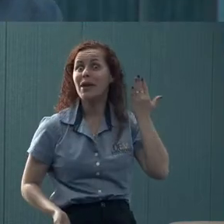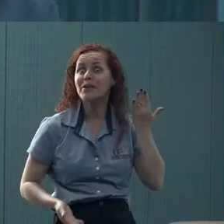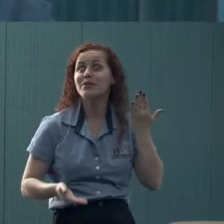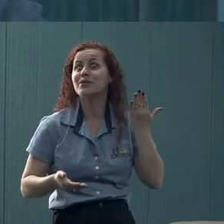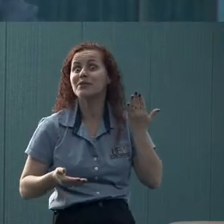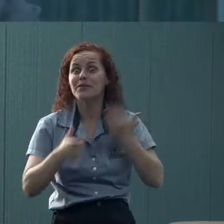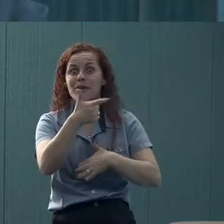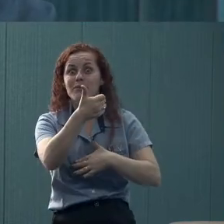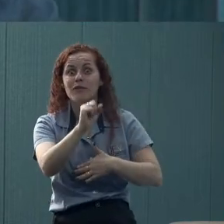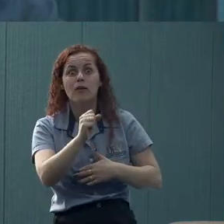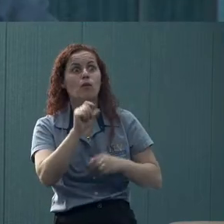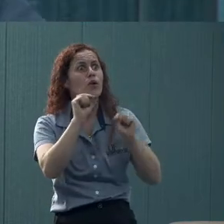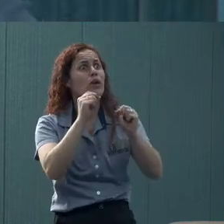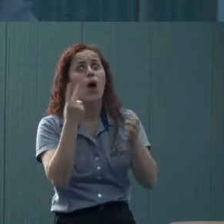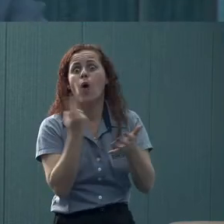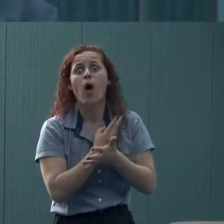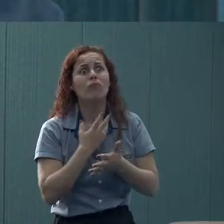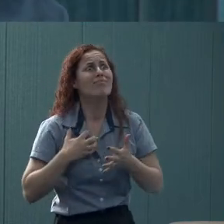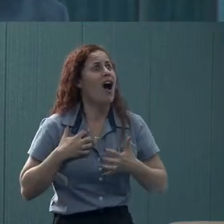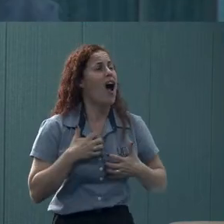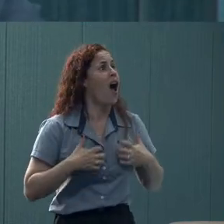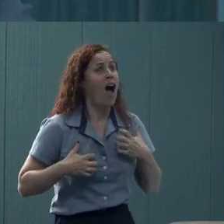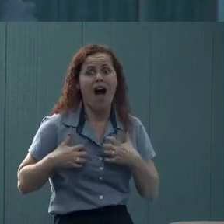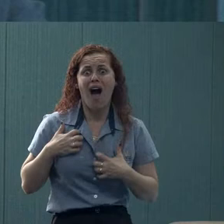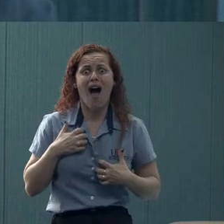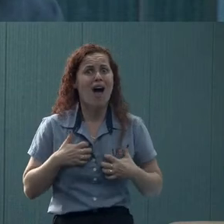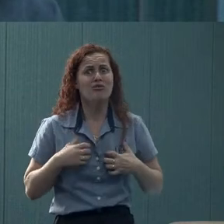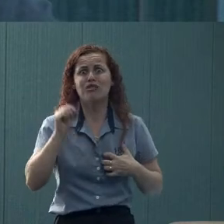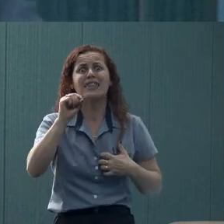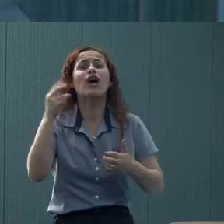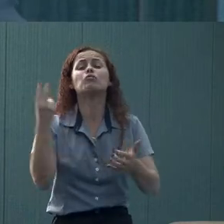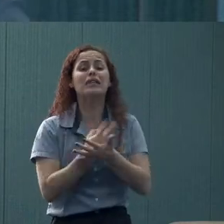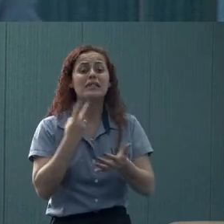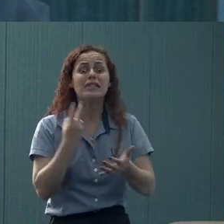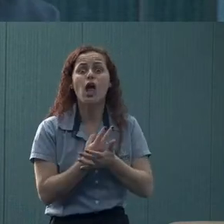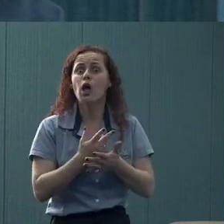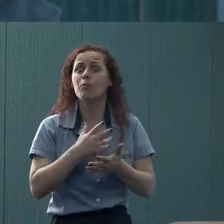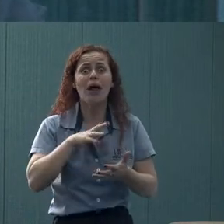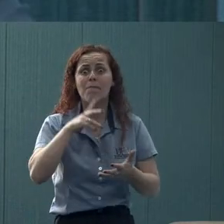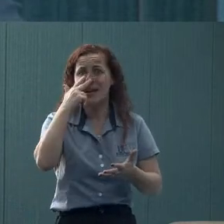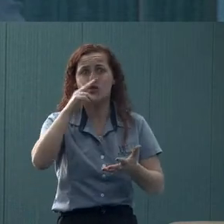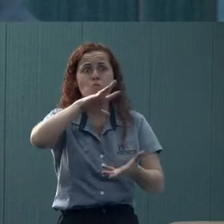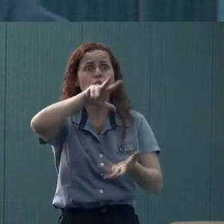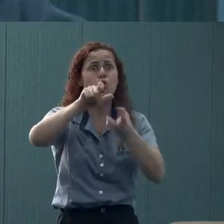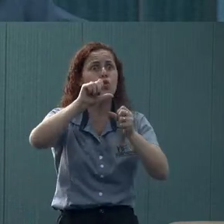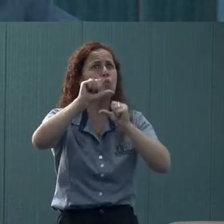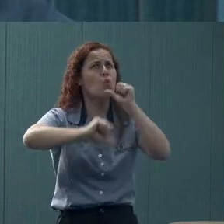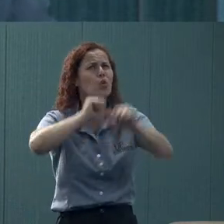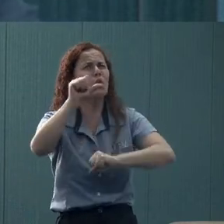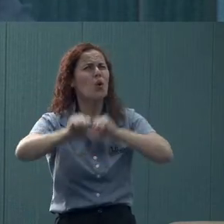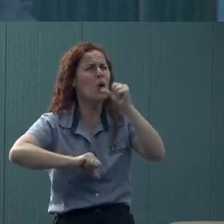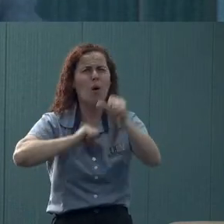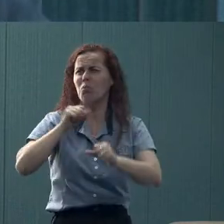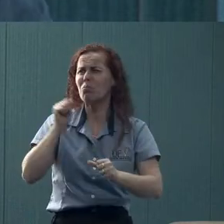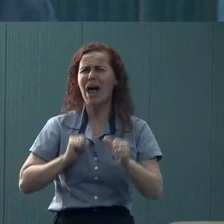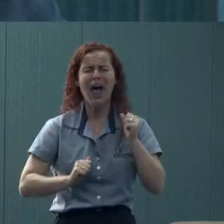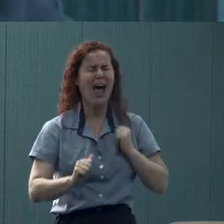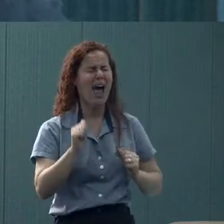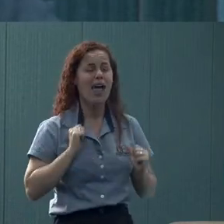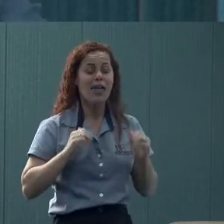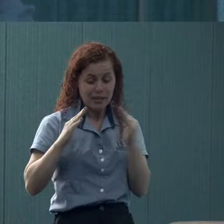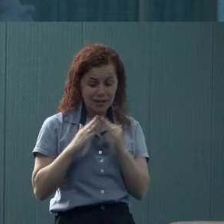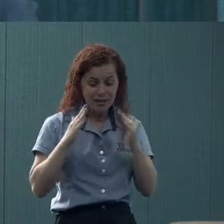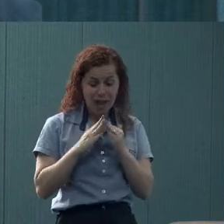Tipo, o que está acontecendo, meu Deus? Tipo, o mundo de repente se alterou, tudo se alterou, de repente você tem que ficar em